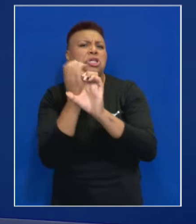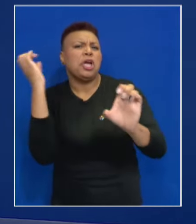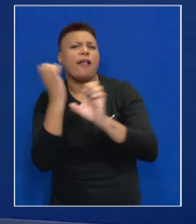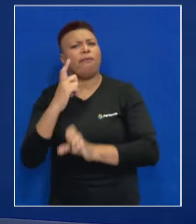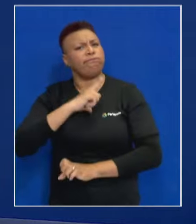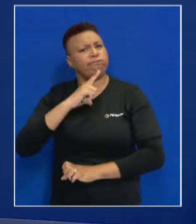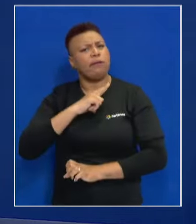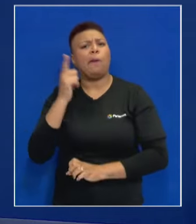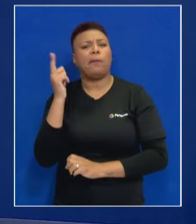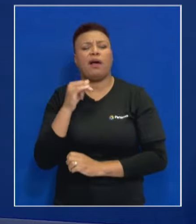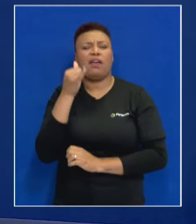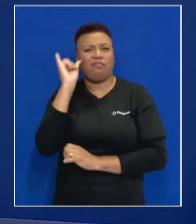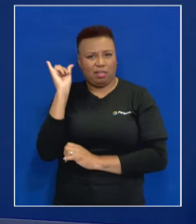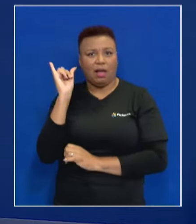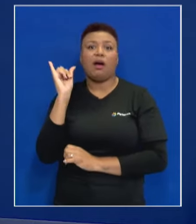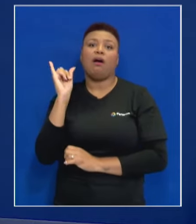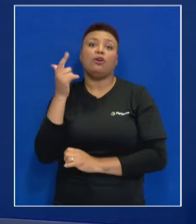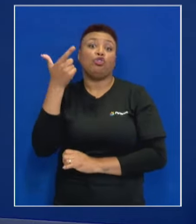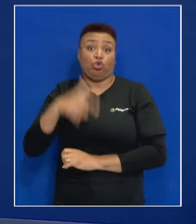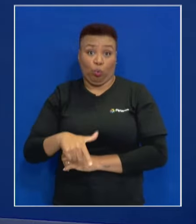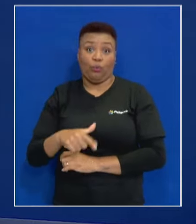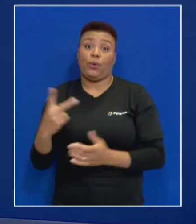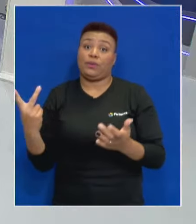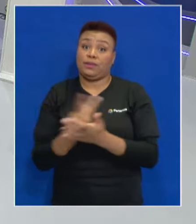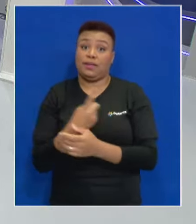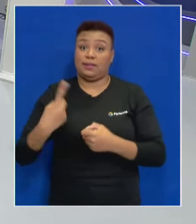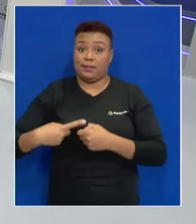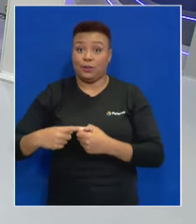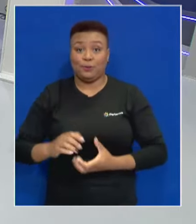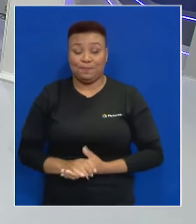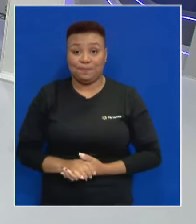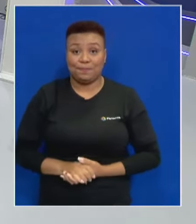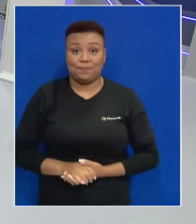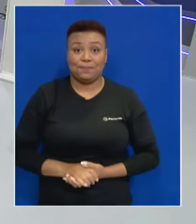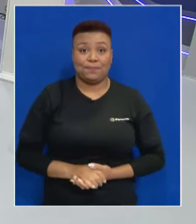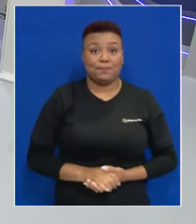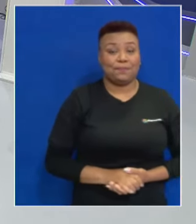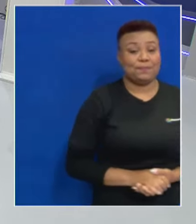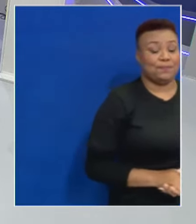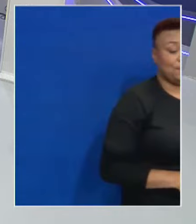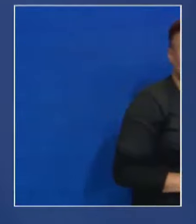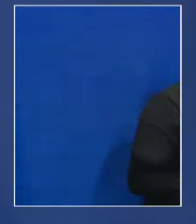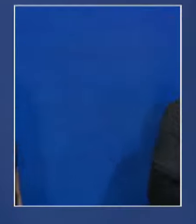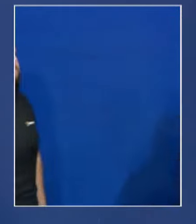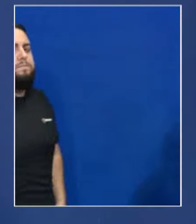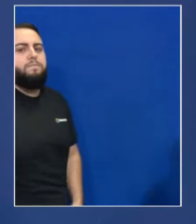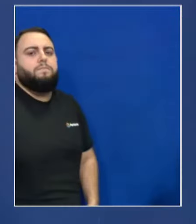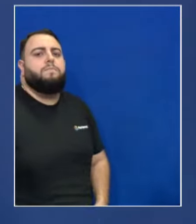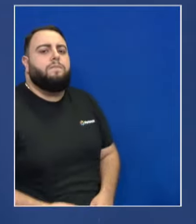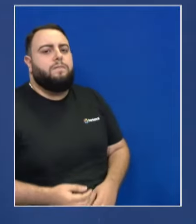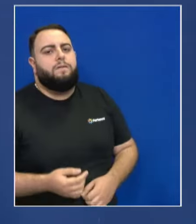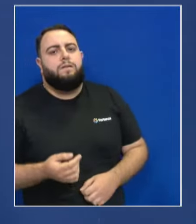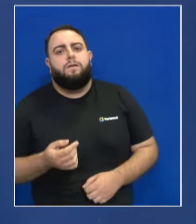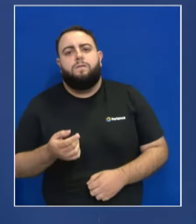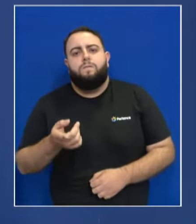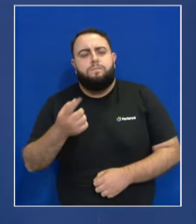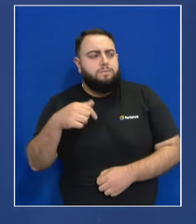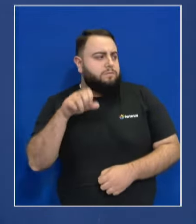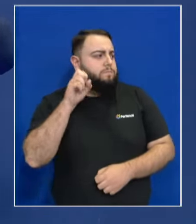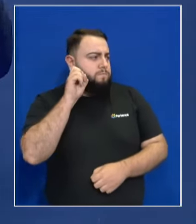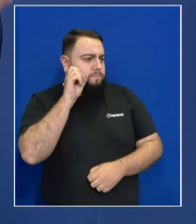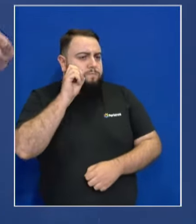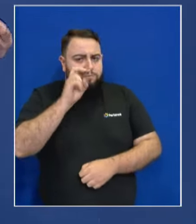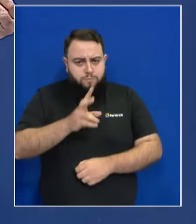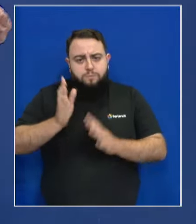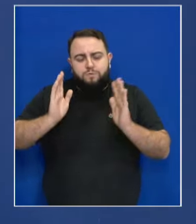disponível para que isso nunca mais se repita na nossa cidade. Bom, como vocês viram aqui anteriormente, já começou a